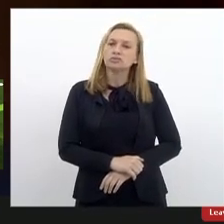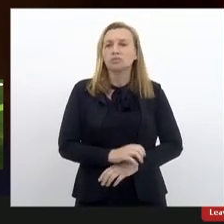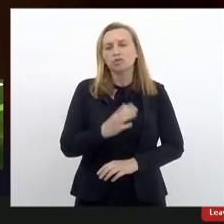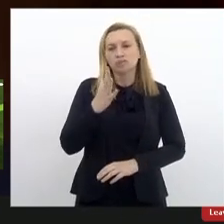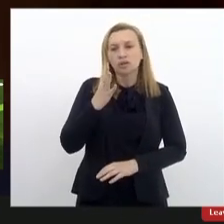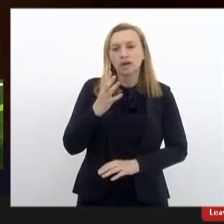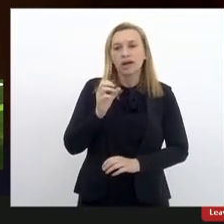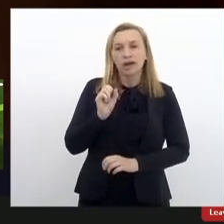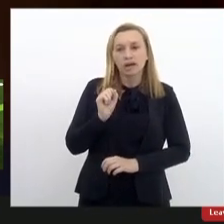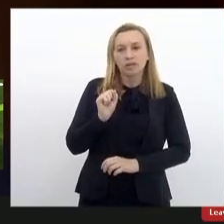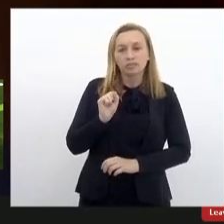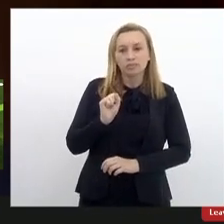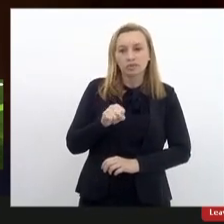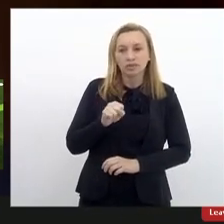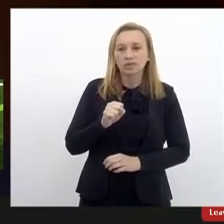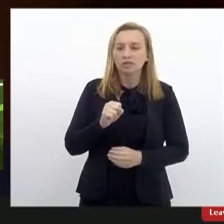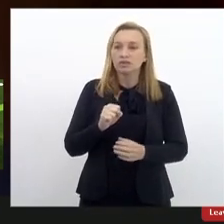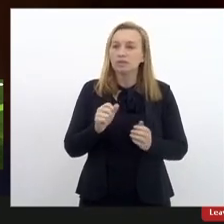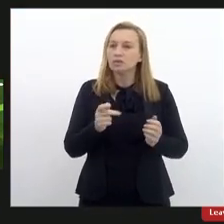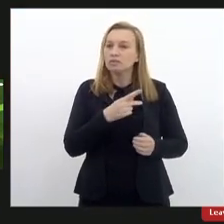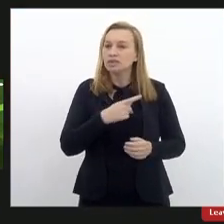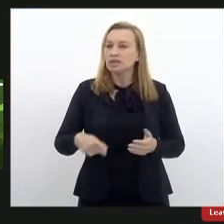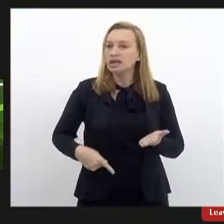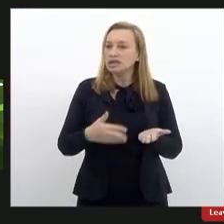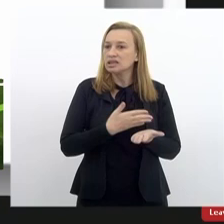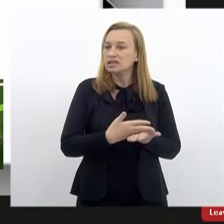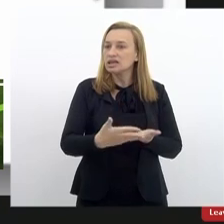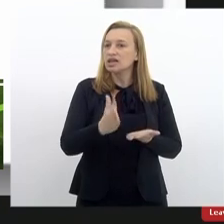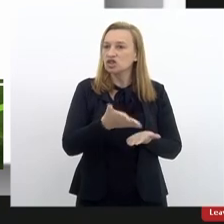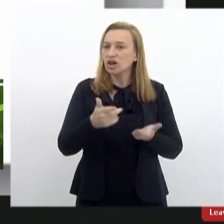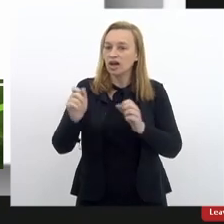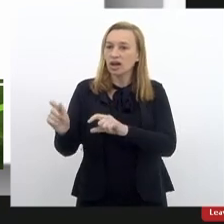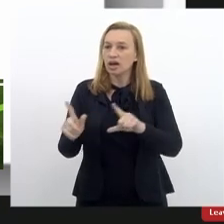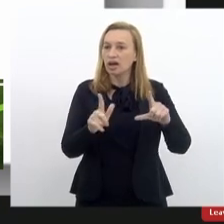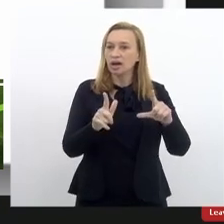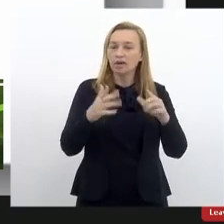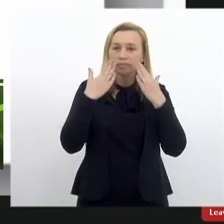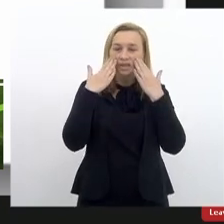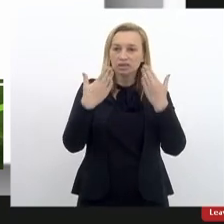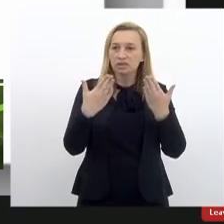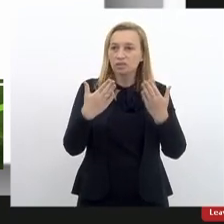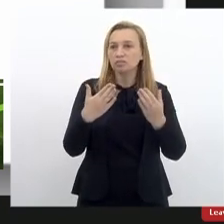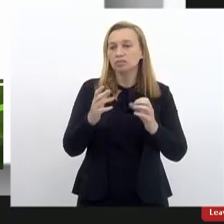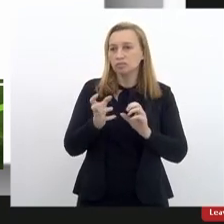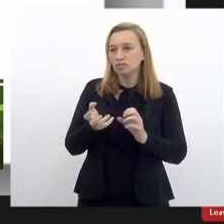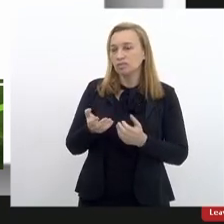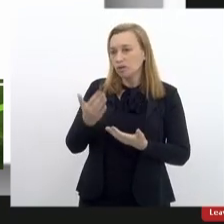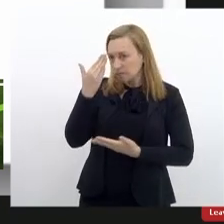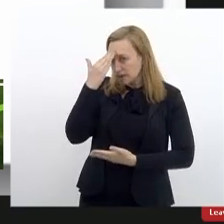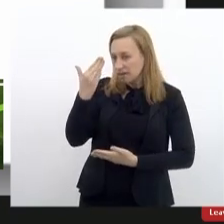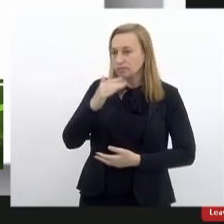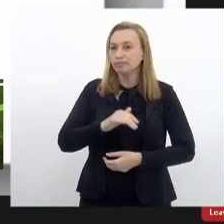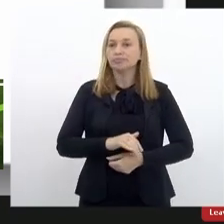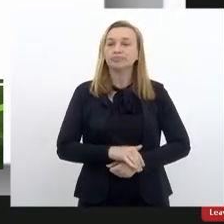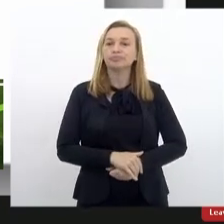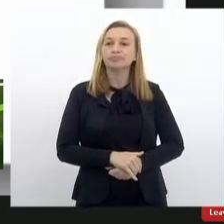presidente, iniciar a apresentação. Se for, eu agradeço. Muito obrigado.